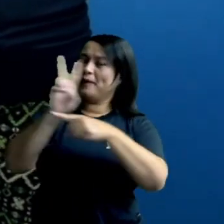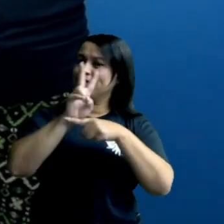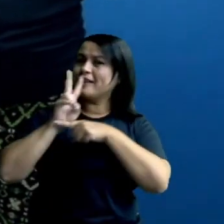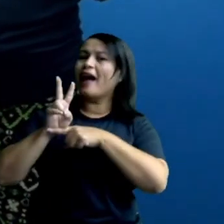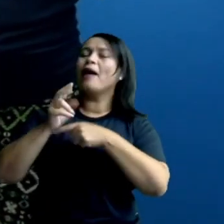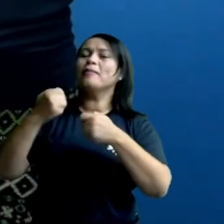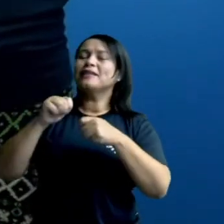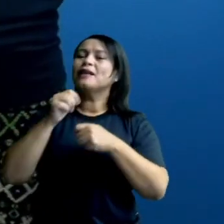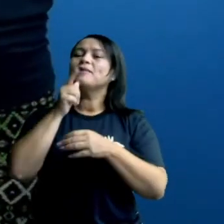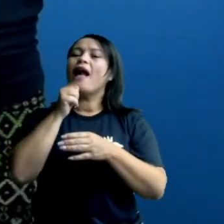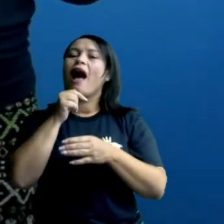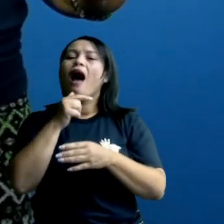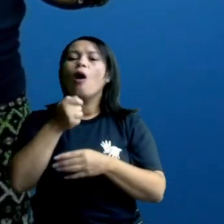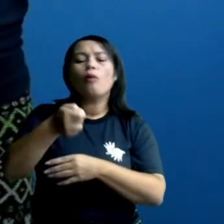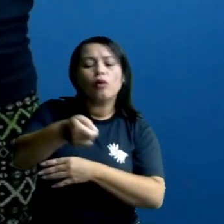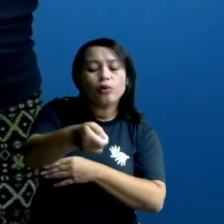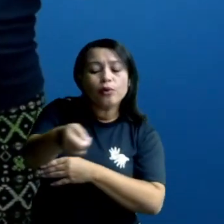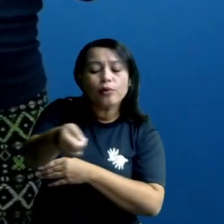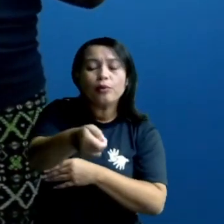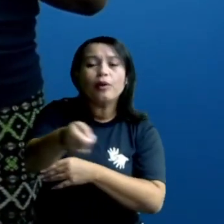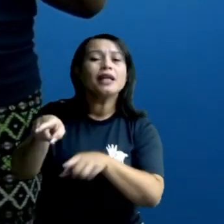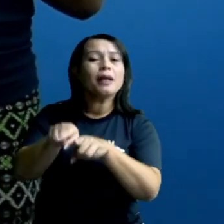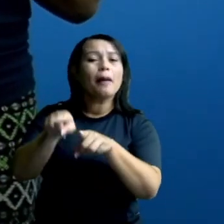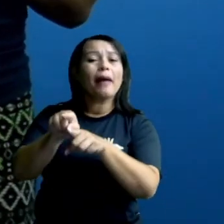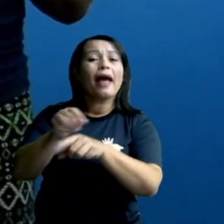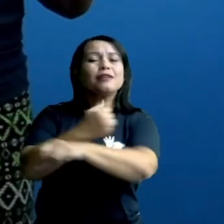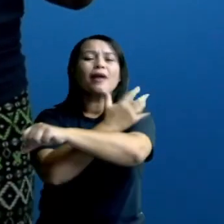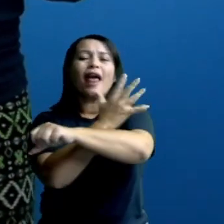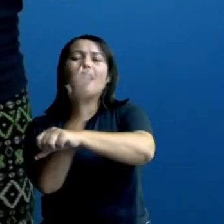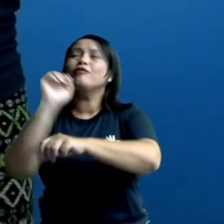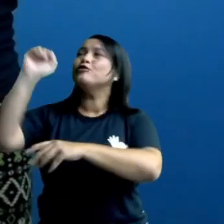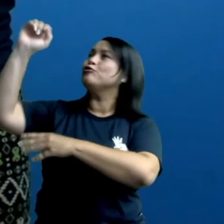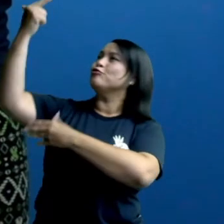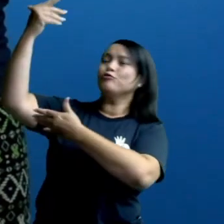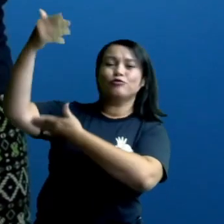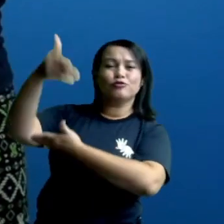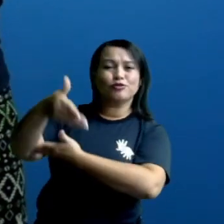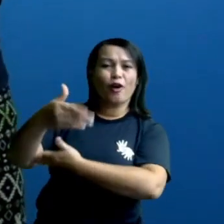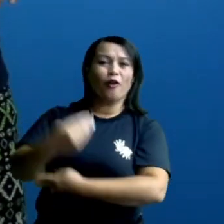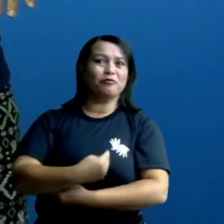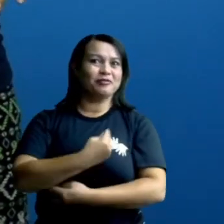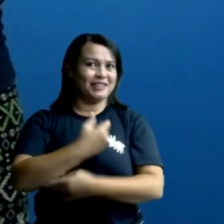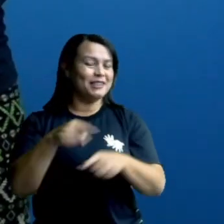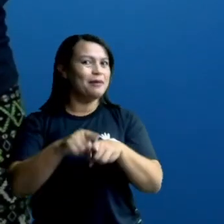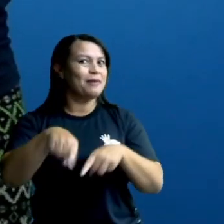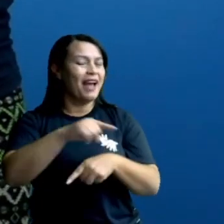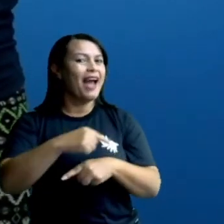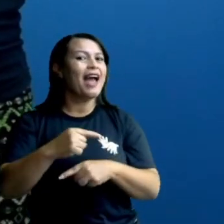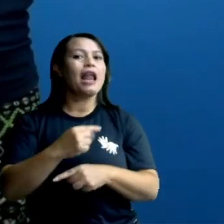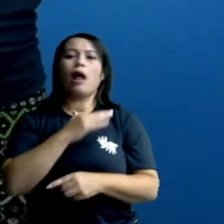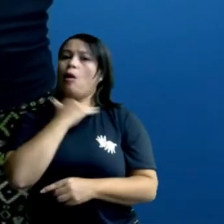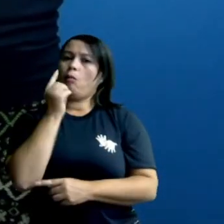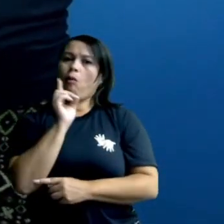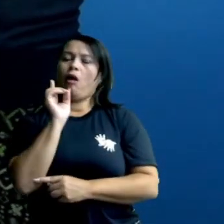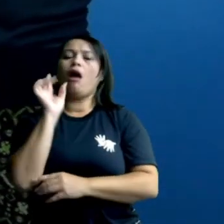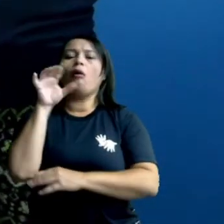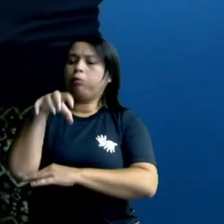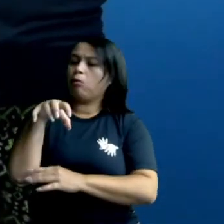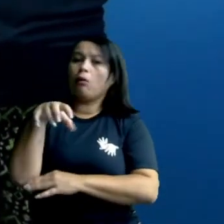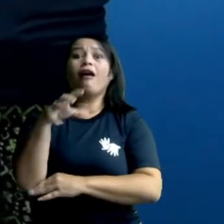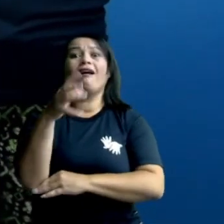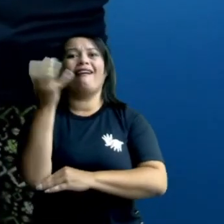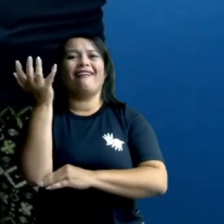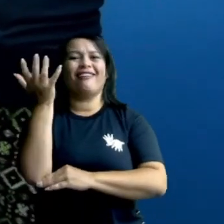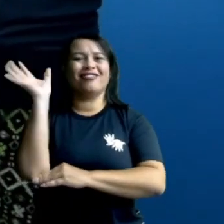devemos regar, colocar água, deixar a plantinha levar à luz do sol, tá bom? Para ela poder não morrer e sobreviver.